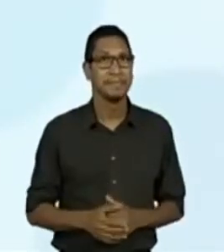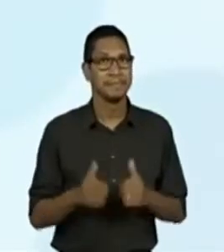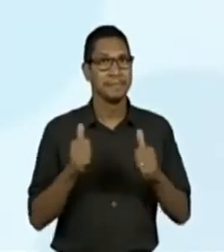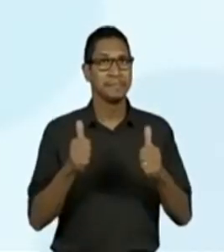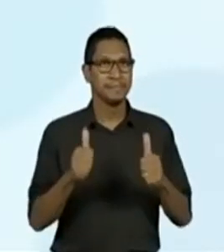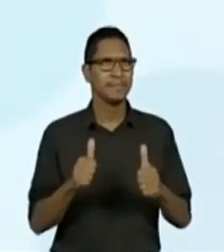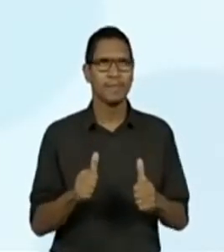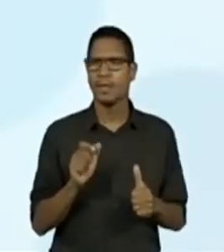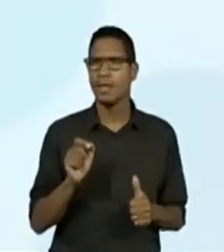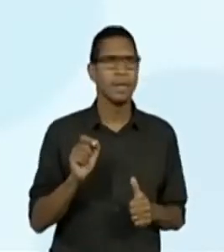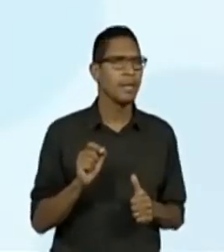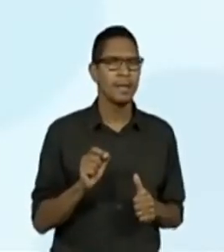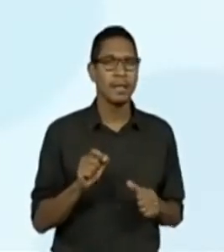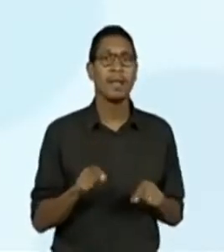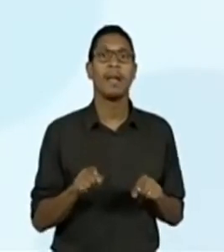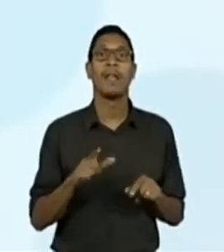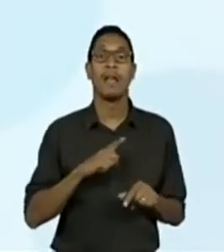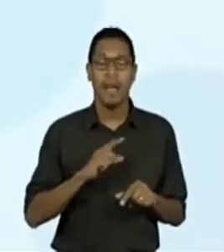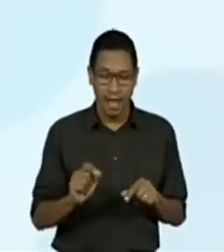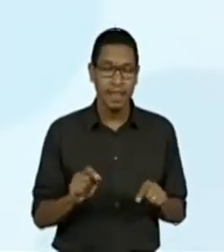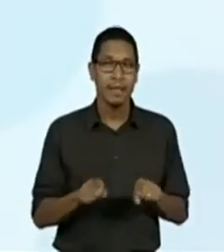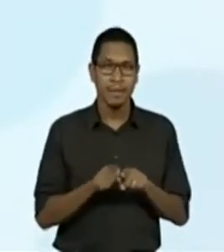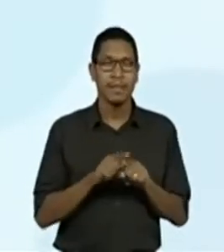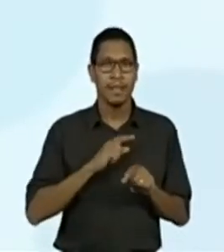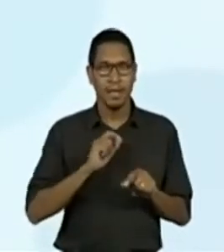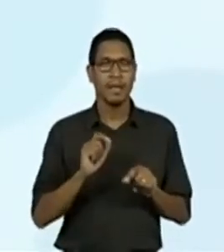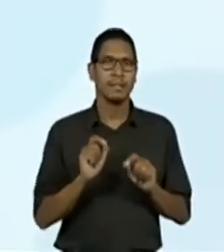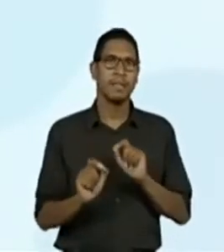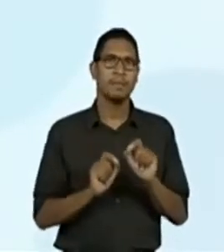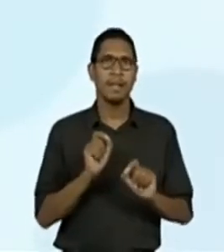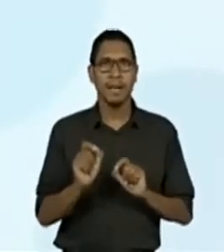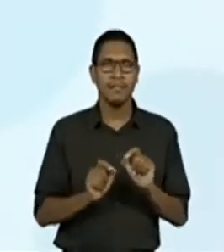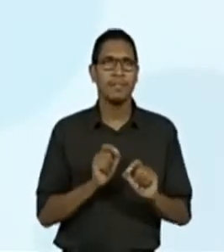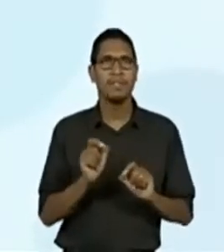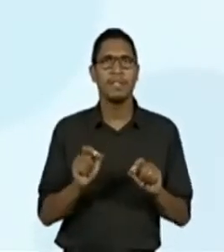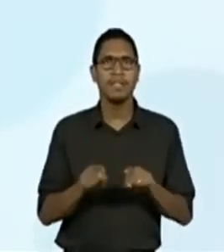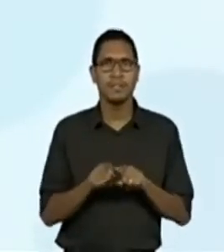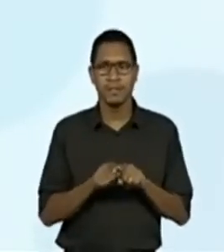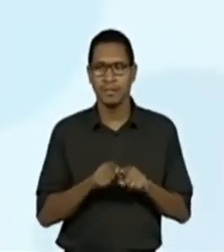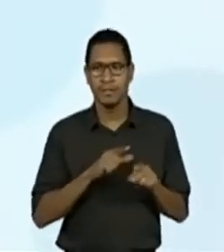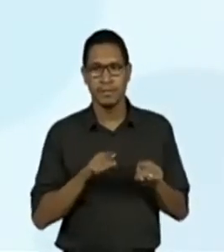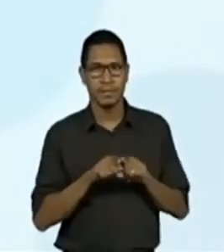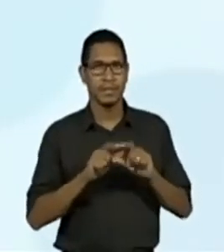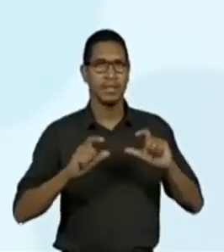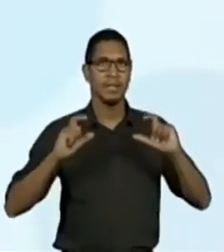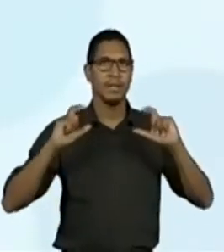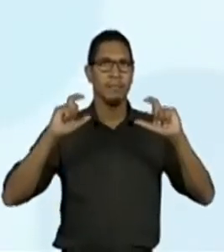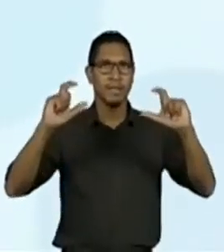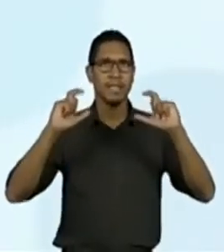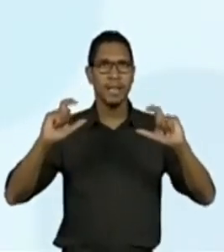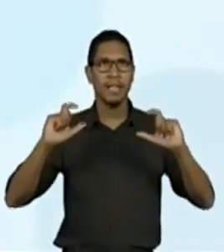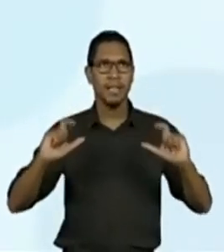professor, os parágrafos. Vamos lá para os parágrafos, ó. Esse é um.